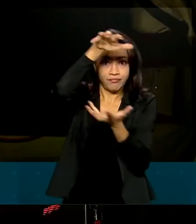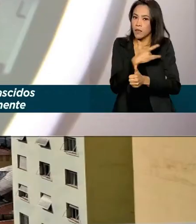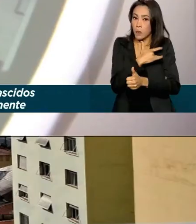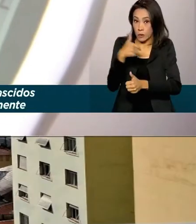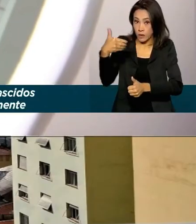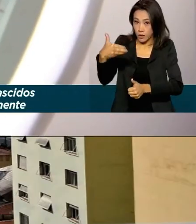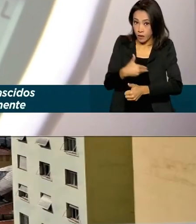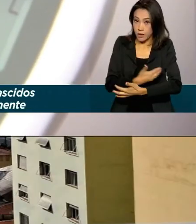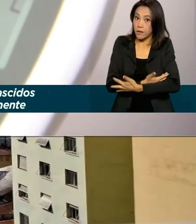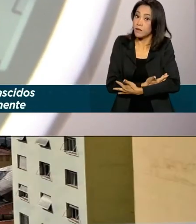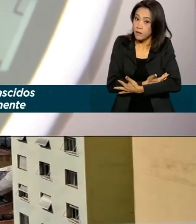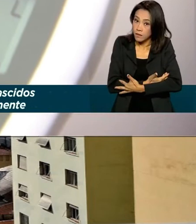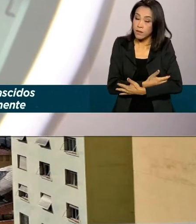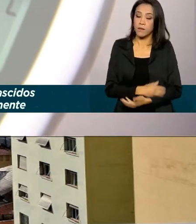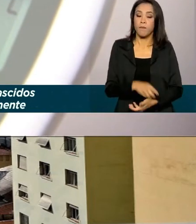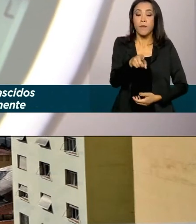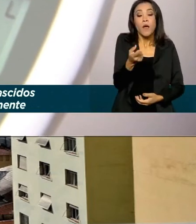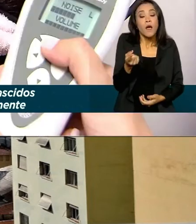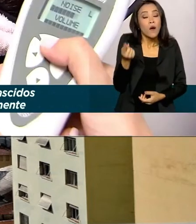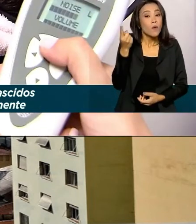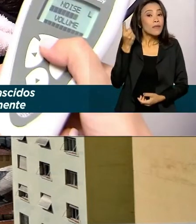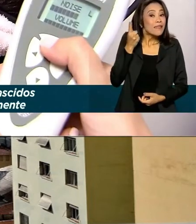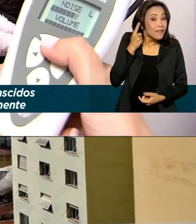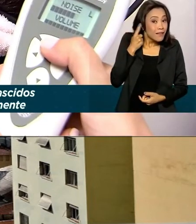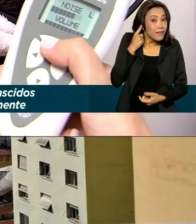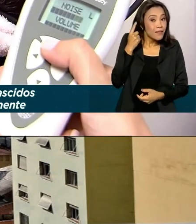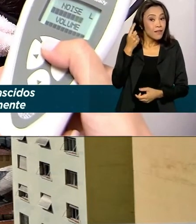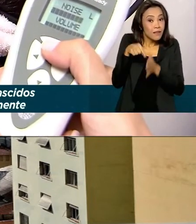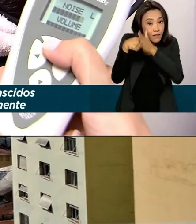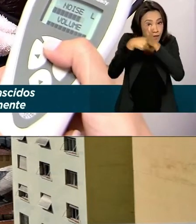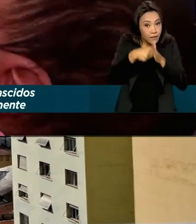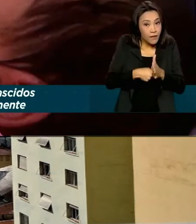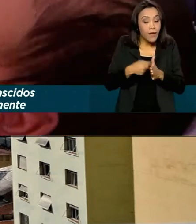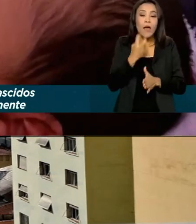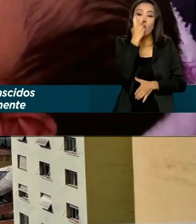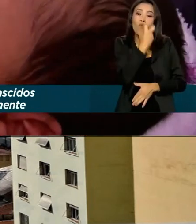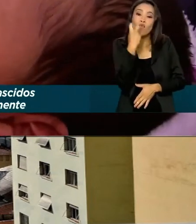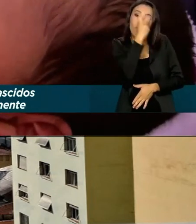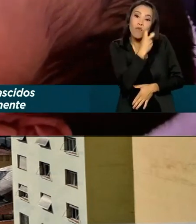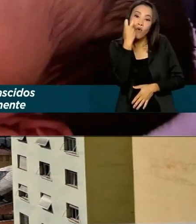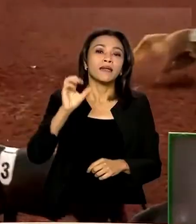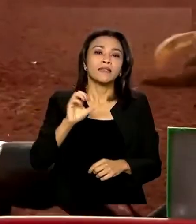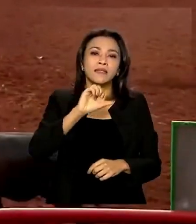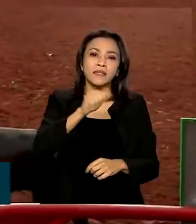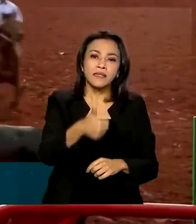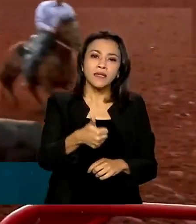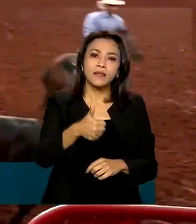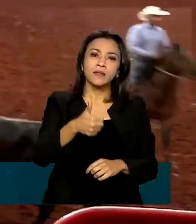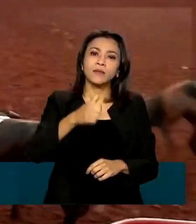Tudo isso e muito mais você acompanha no Telebrasil Notícias.